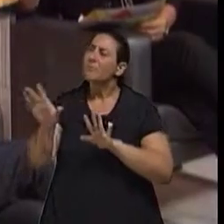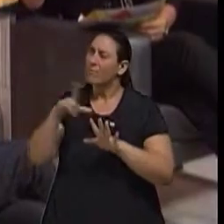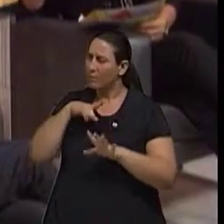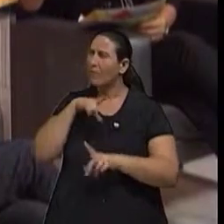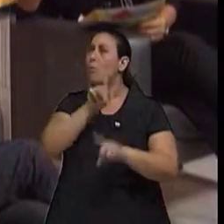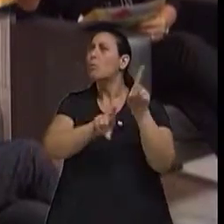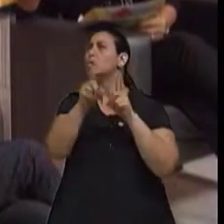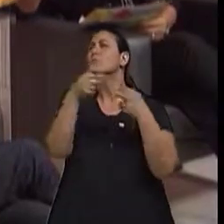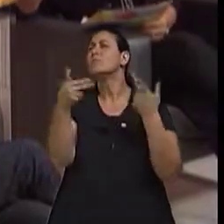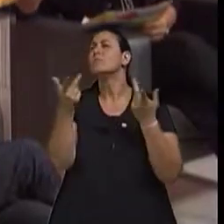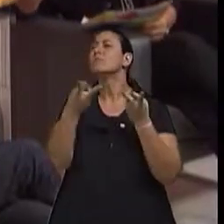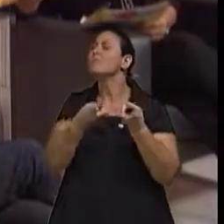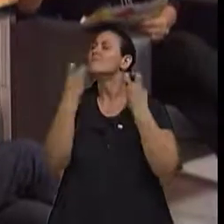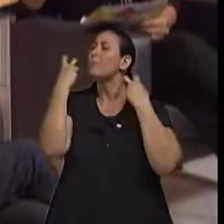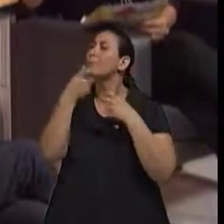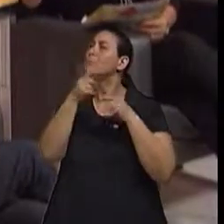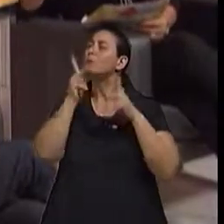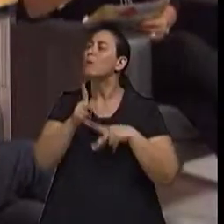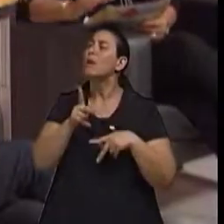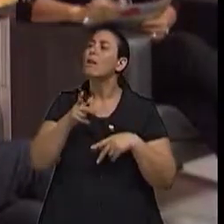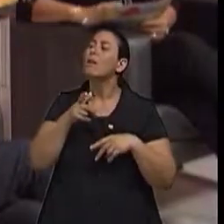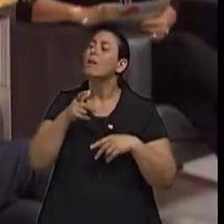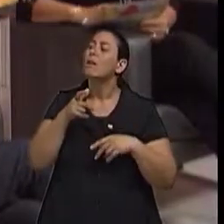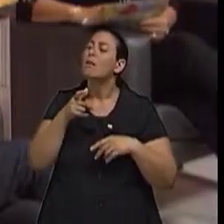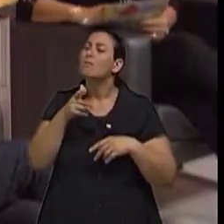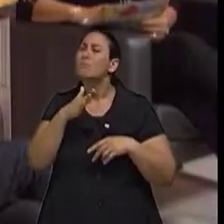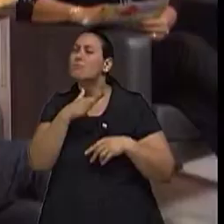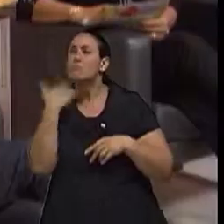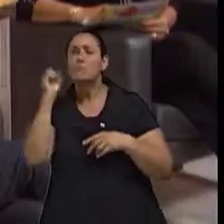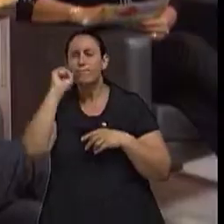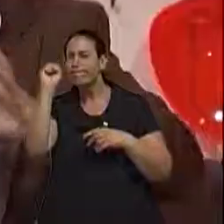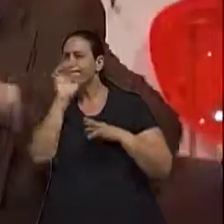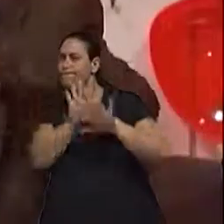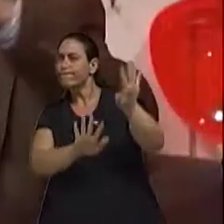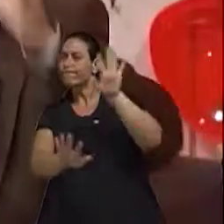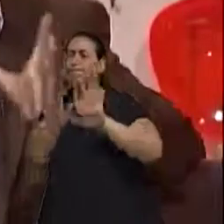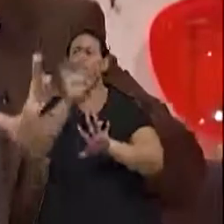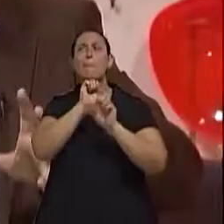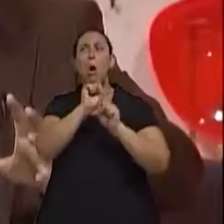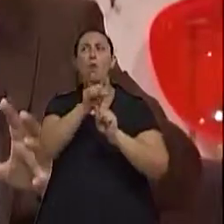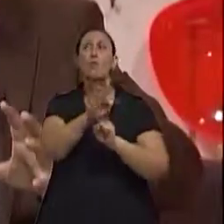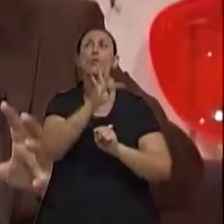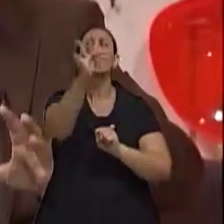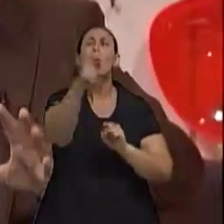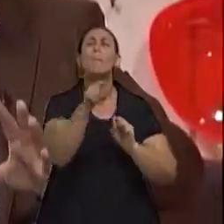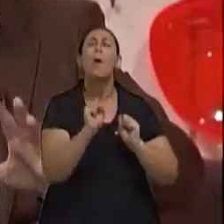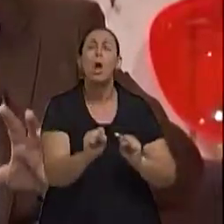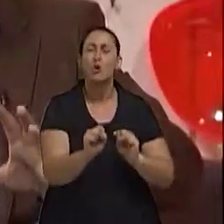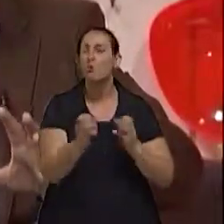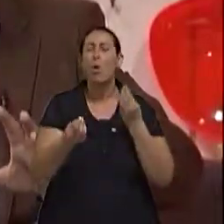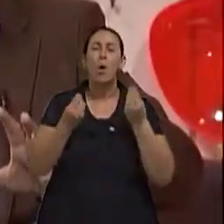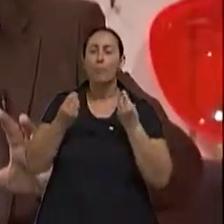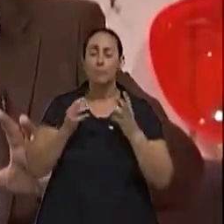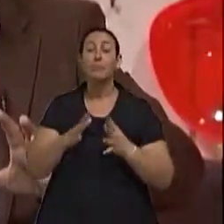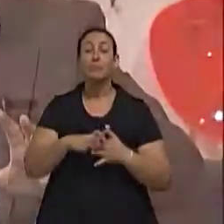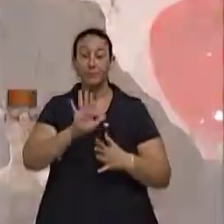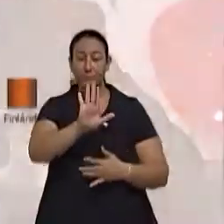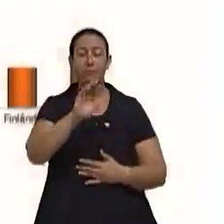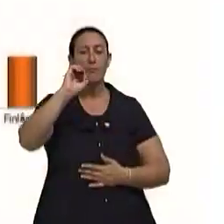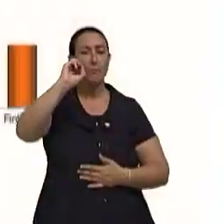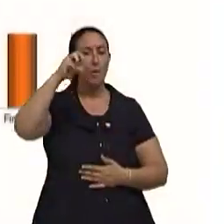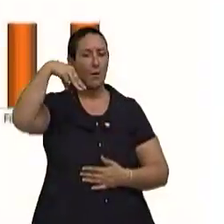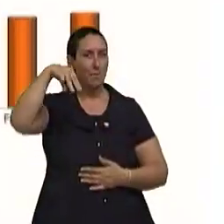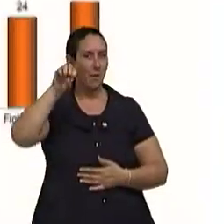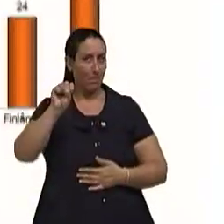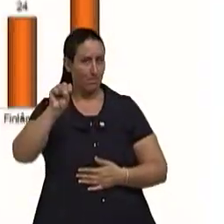doutor? Para a gente trocar ideias aqui e o pessoal aproveitar em casa. Sabe que foi feito um estudo mundial, né? A Organização Mundial de Saúde fez um estudo para